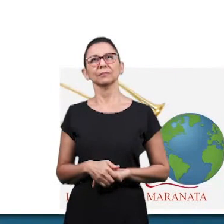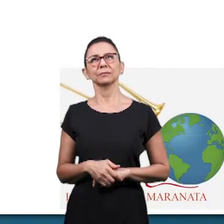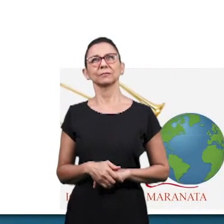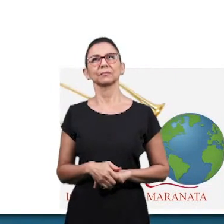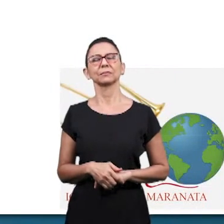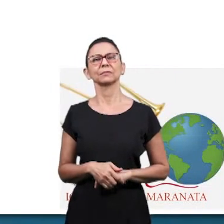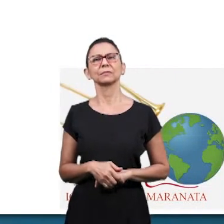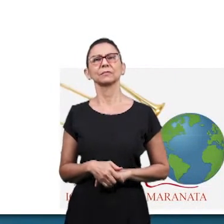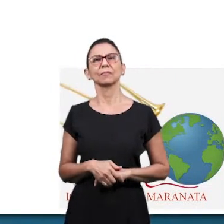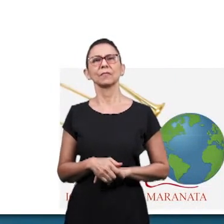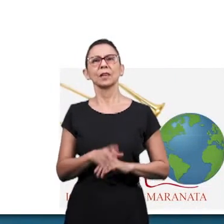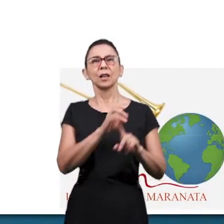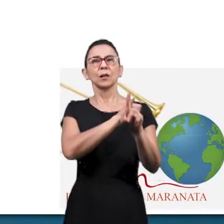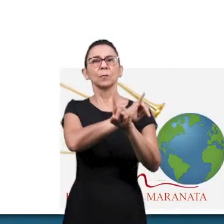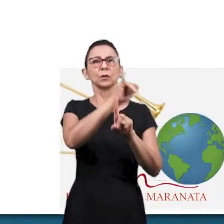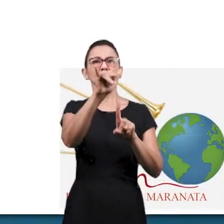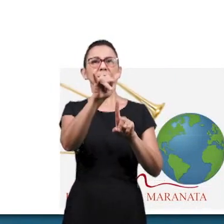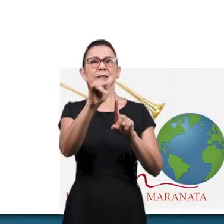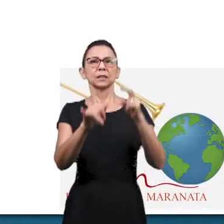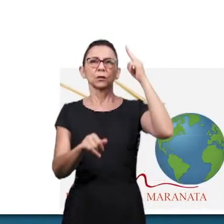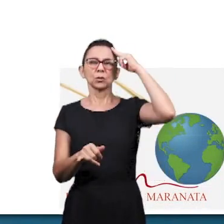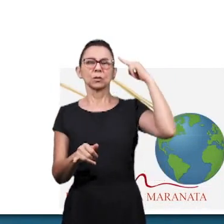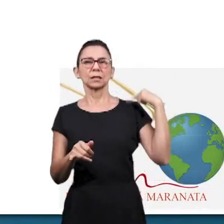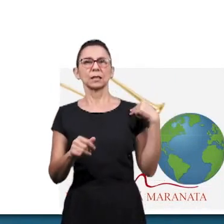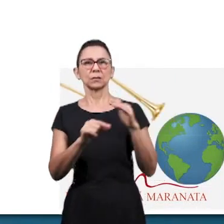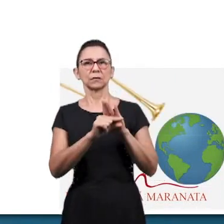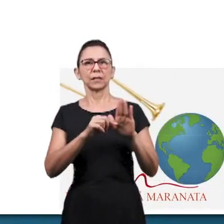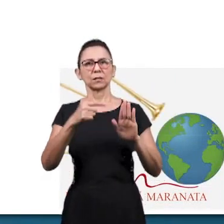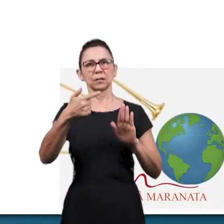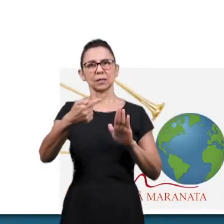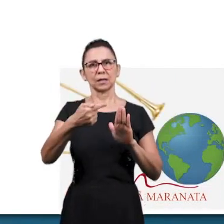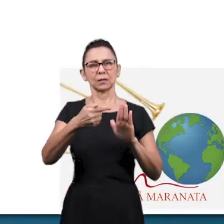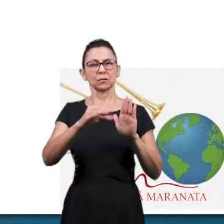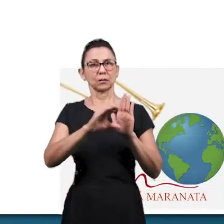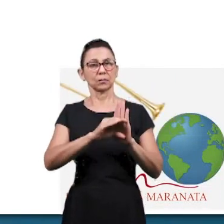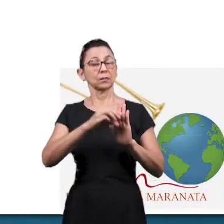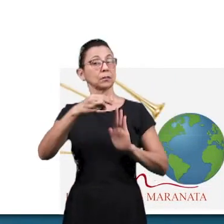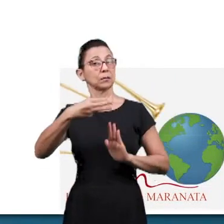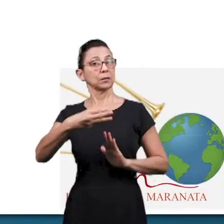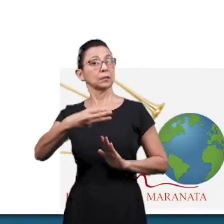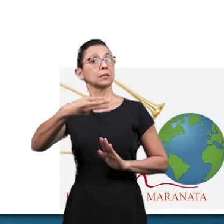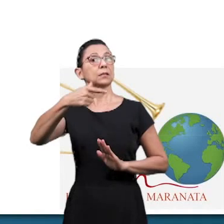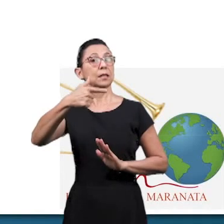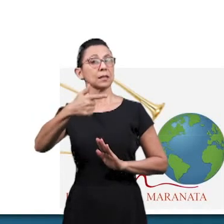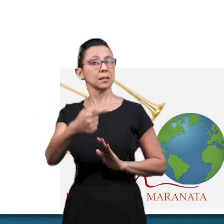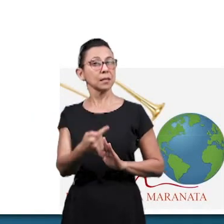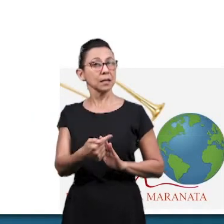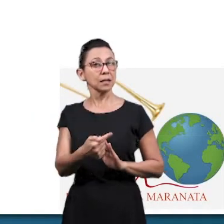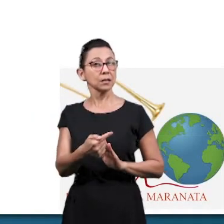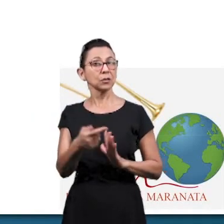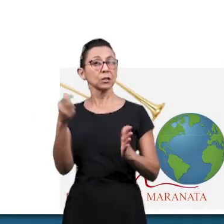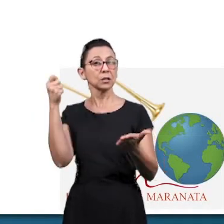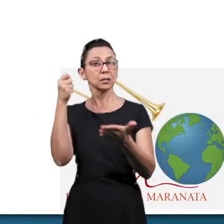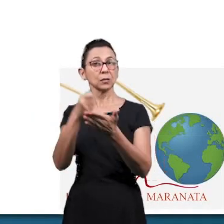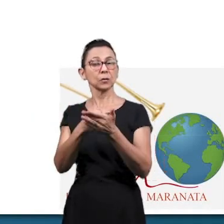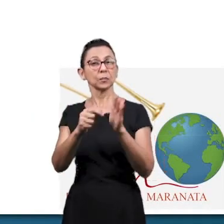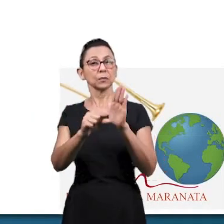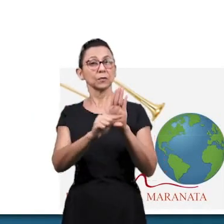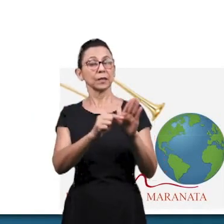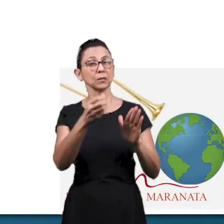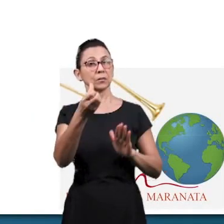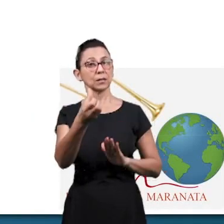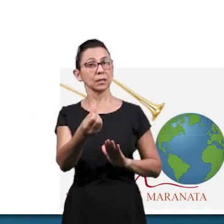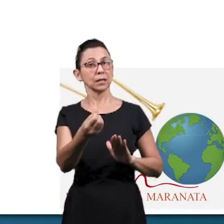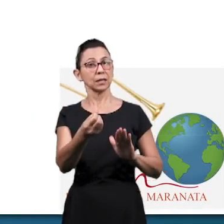a seguinte, Qual era a profecia de José no verso 7 do capítulo 37, que se cumpre no